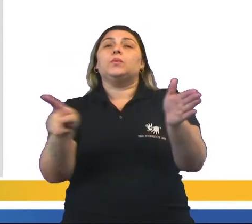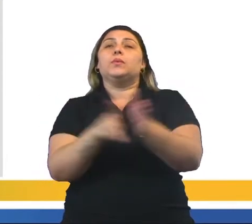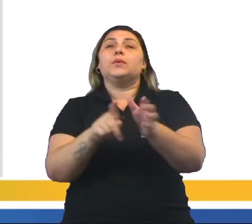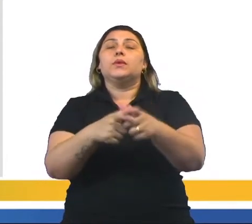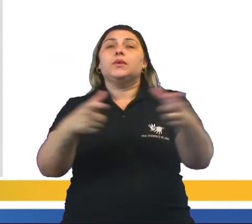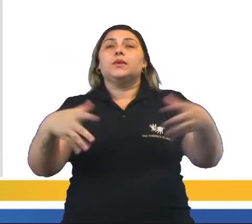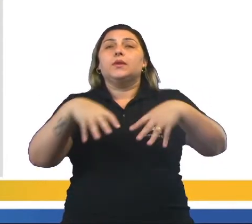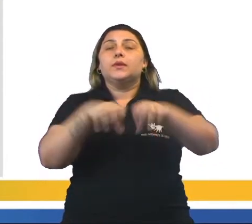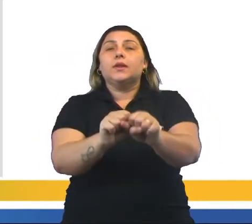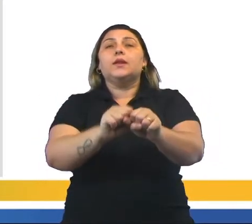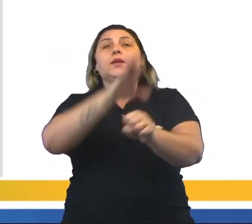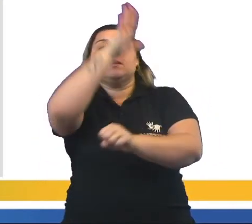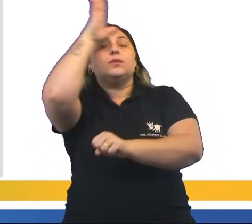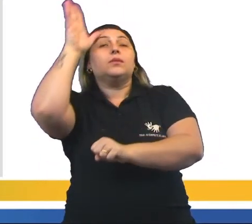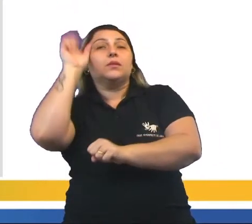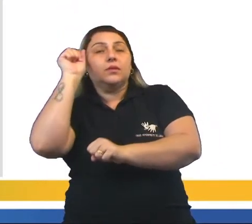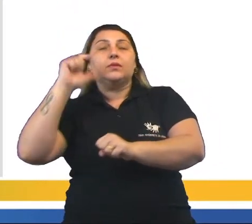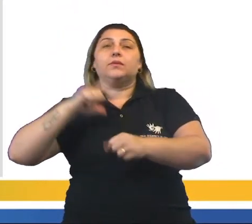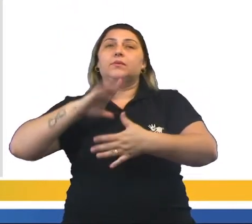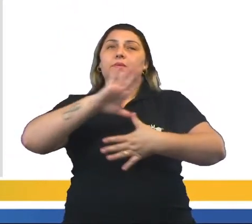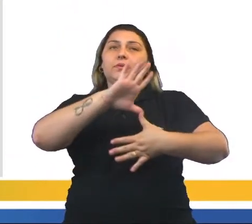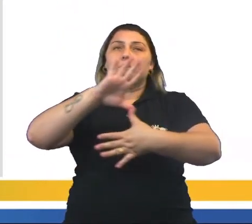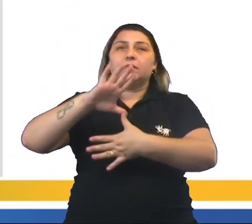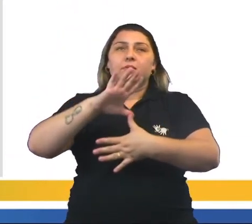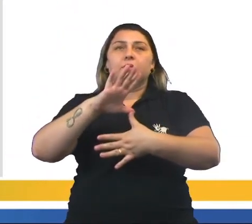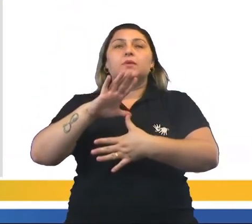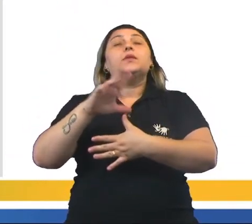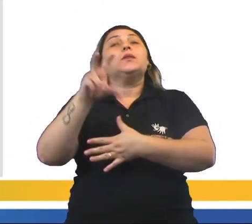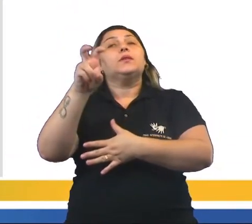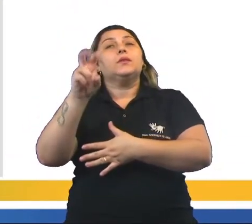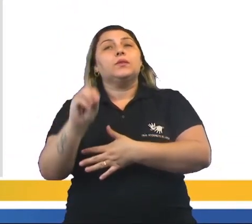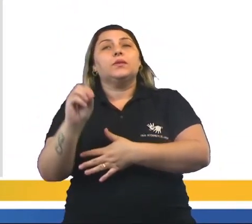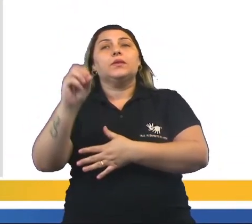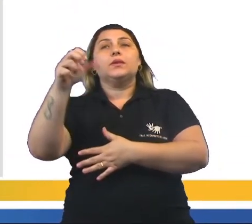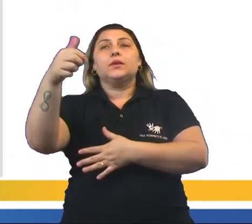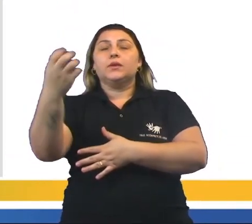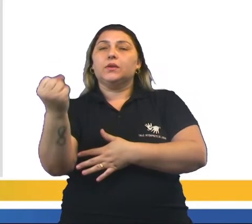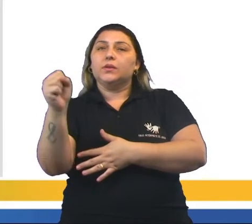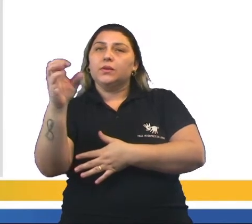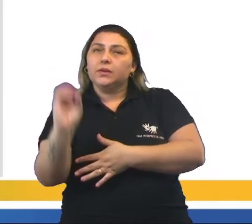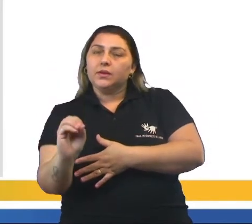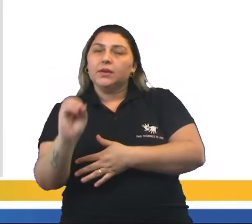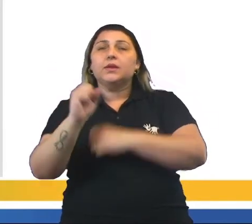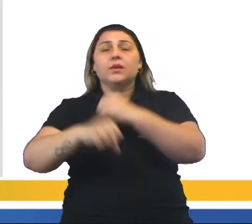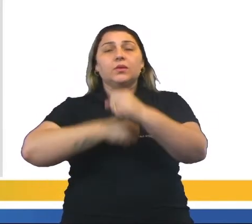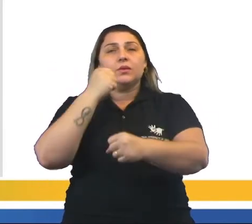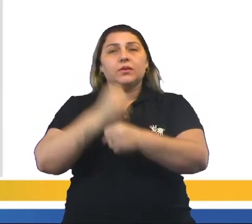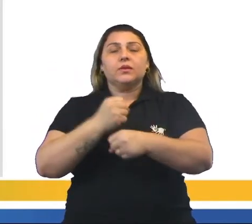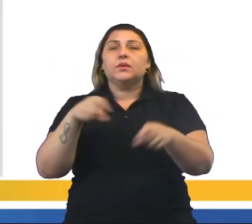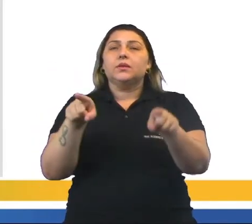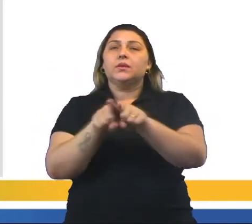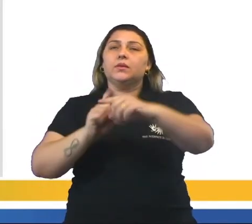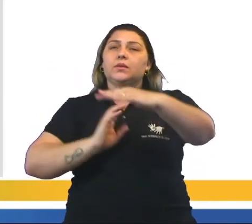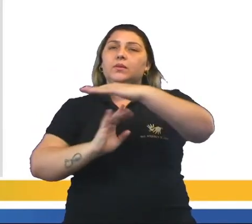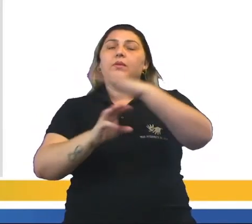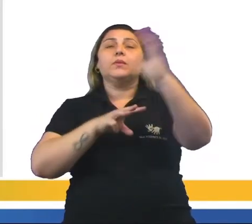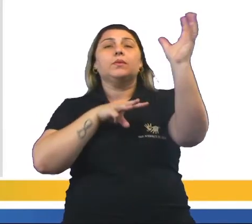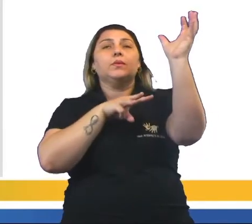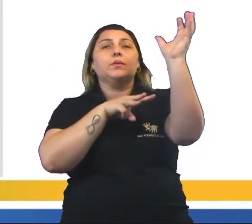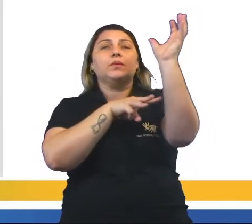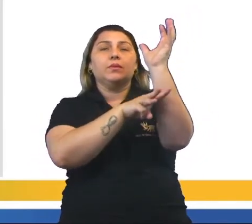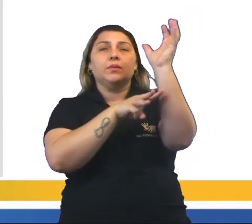temos também uma ilustração no mapa do período da década de 50 e 80. Essa migração também chamada de êxodo